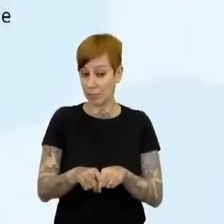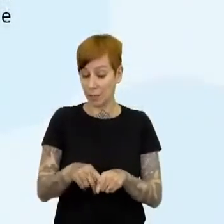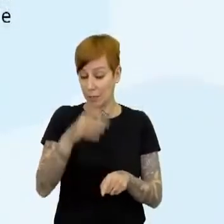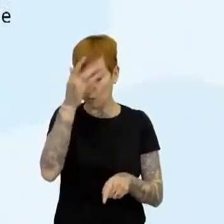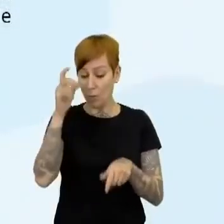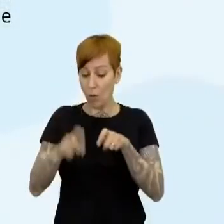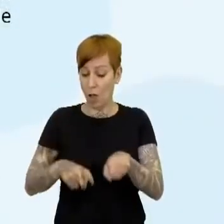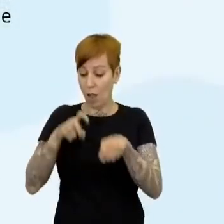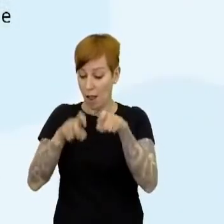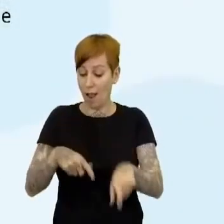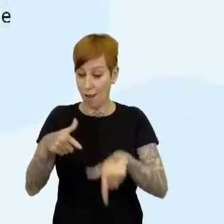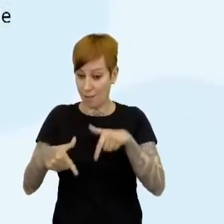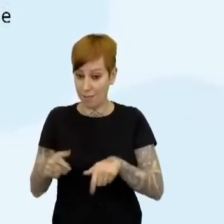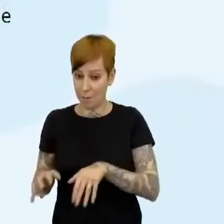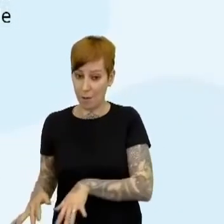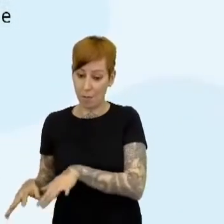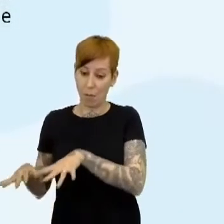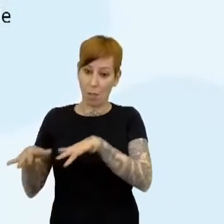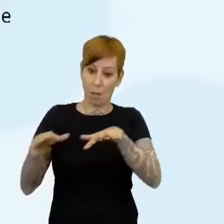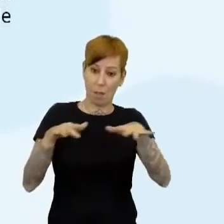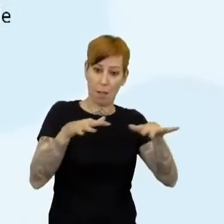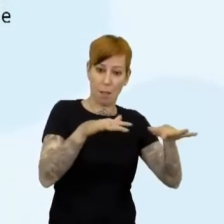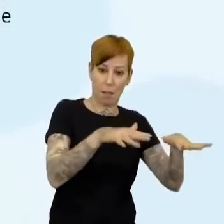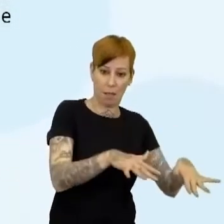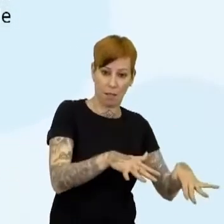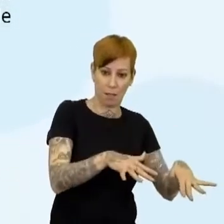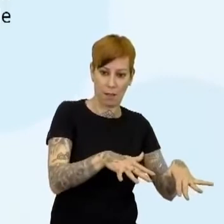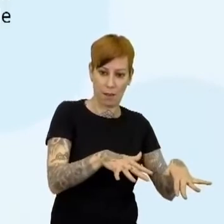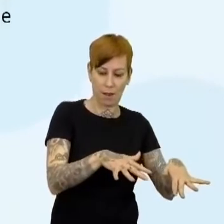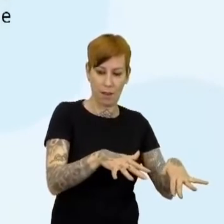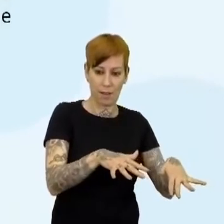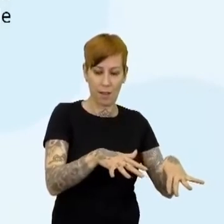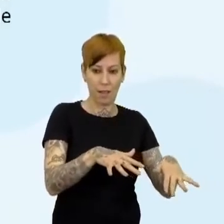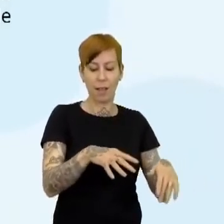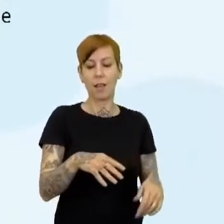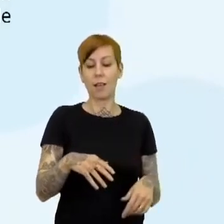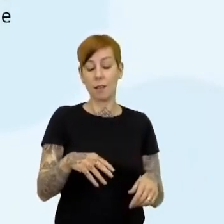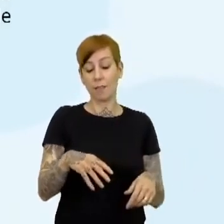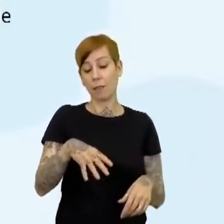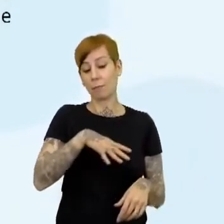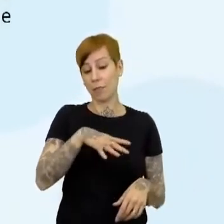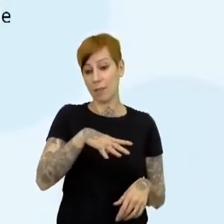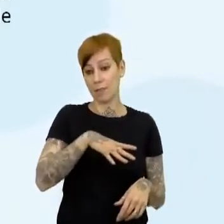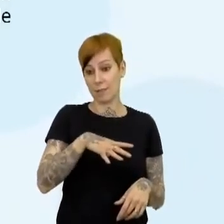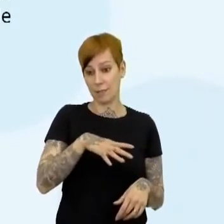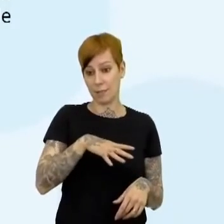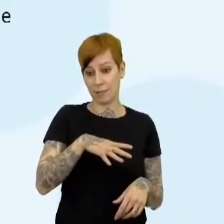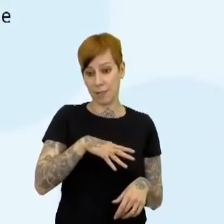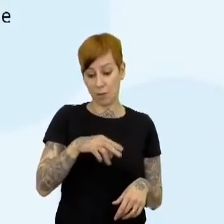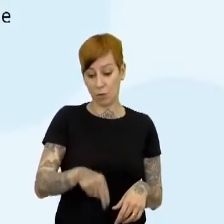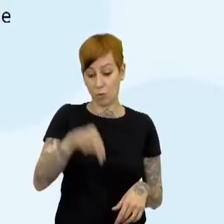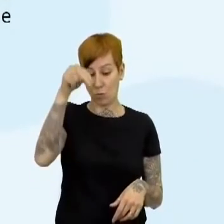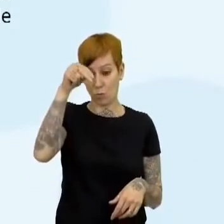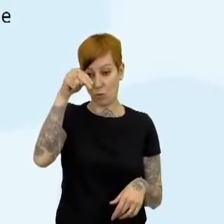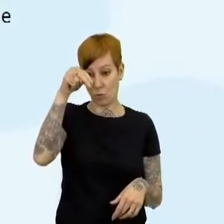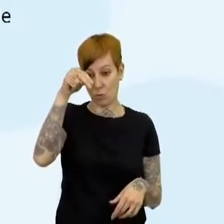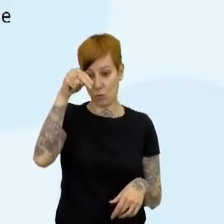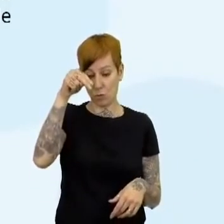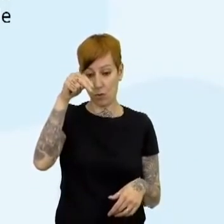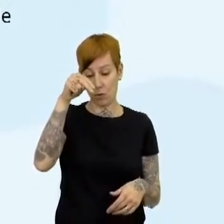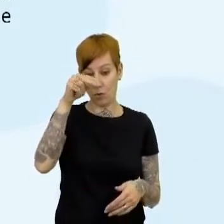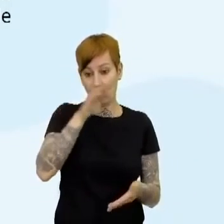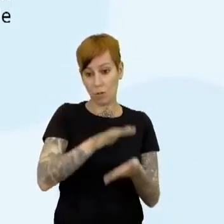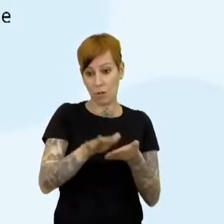êxodo rural? Quando as pessoas, elas saem do Nordeste e vêm para o Brasil. E aí, foi colocada aqui a figura de Luiz Gonzaga, que ele foi um